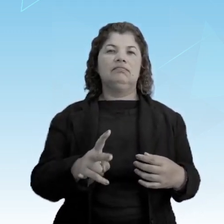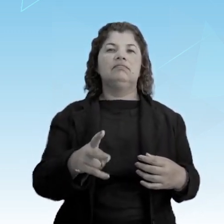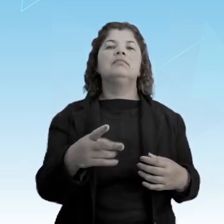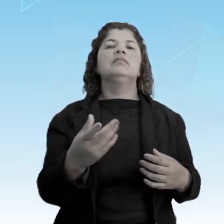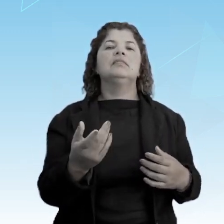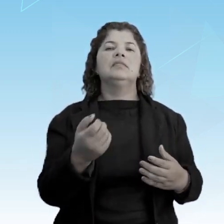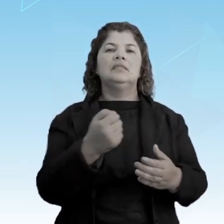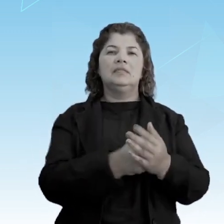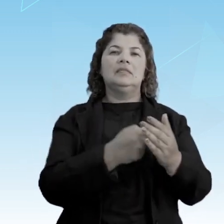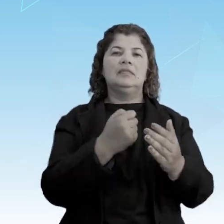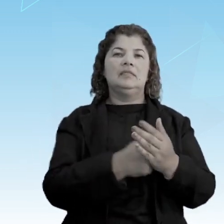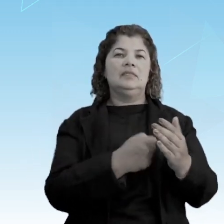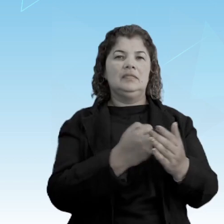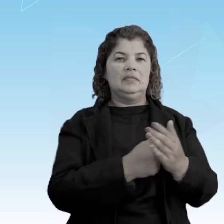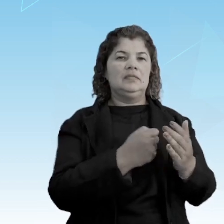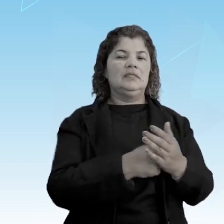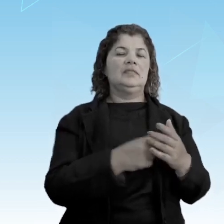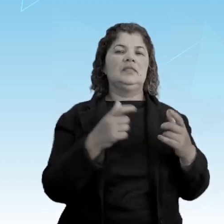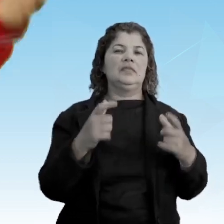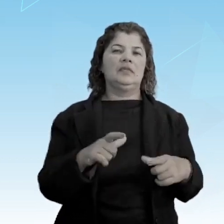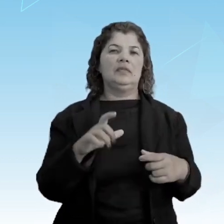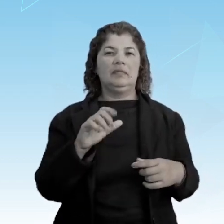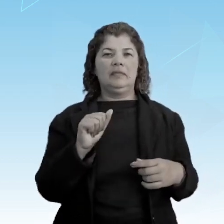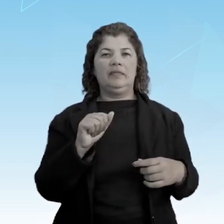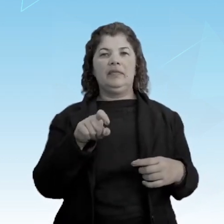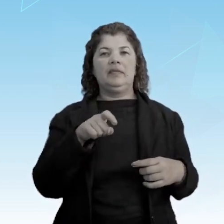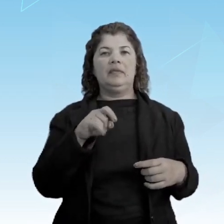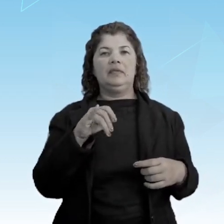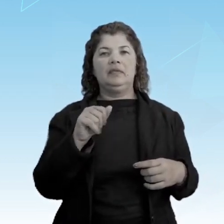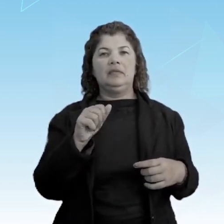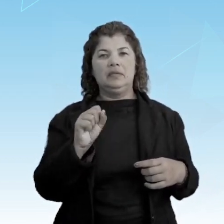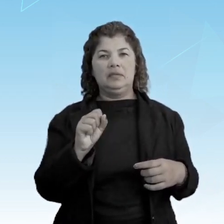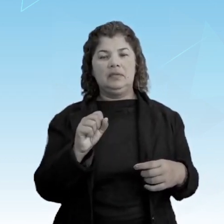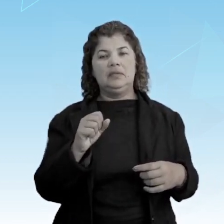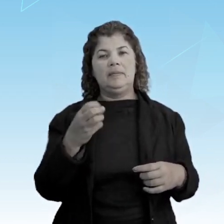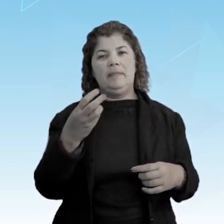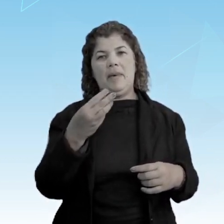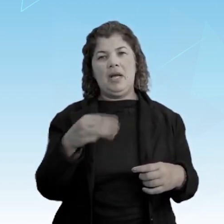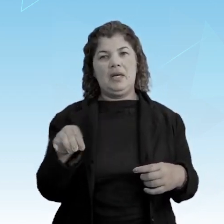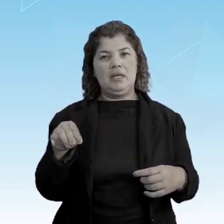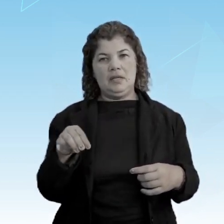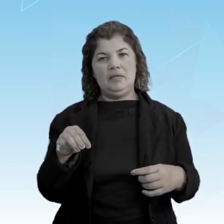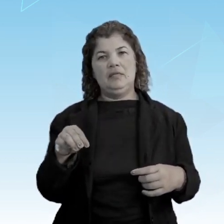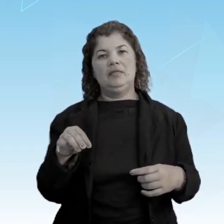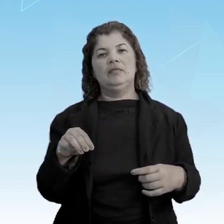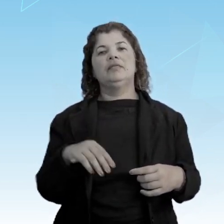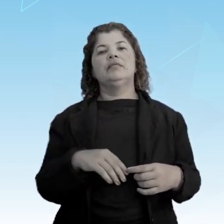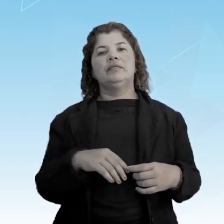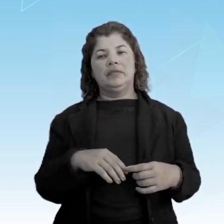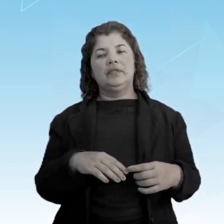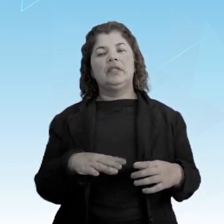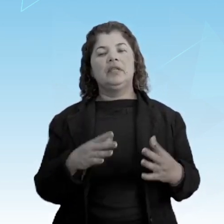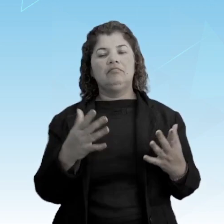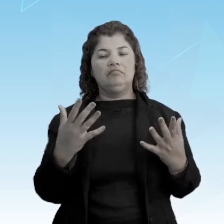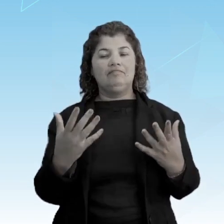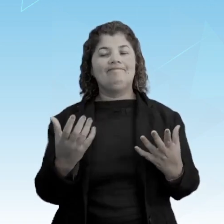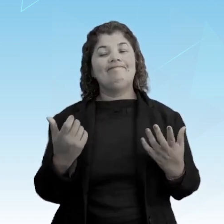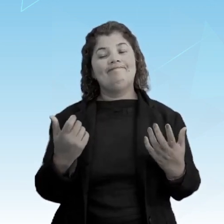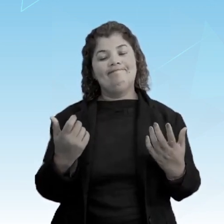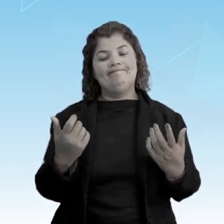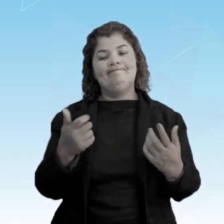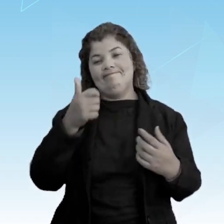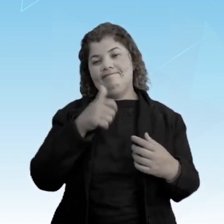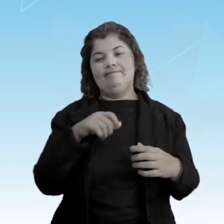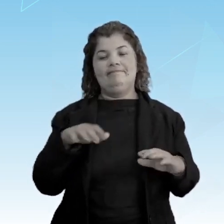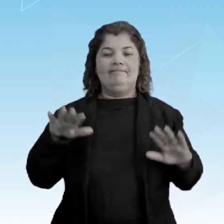combatê-las em Caxias, no Maranhão, onde foram forçadas a ser repel. No Pará,